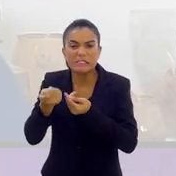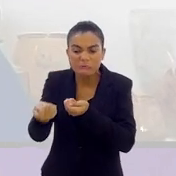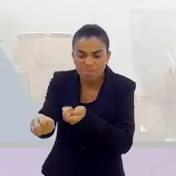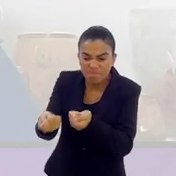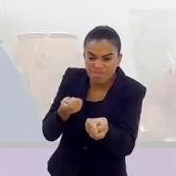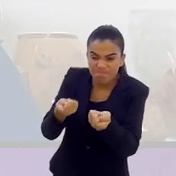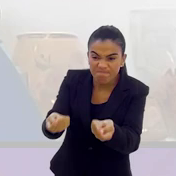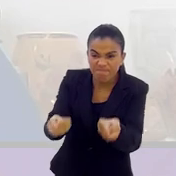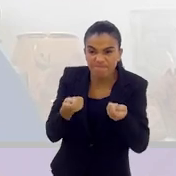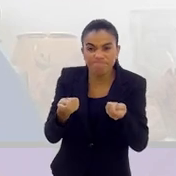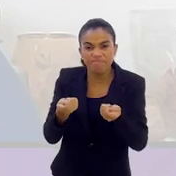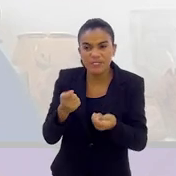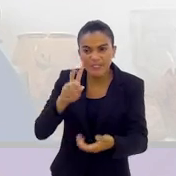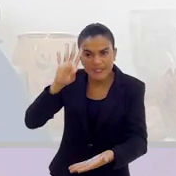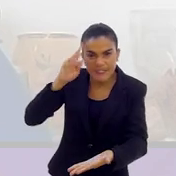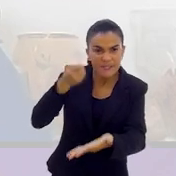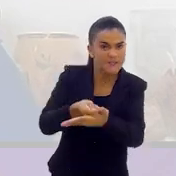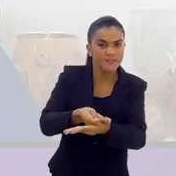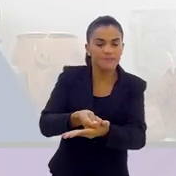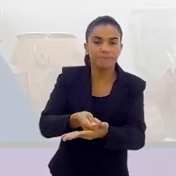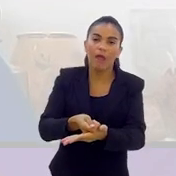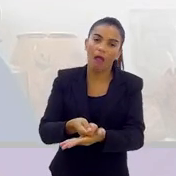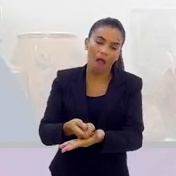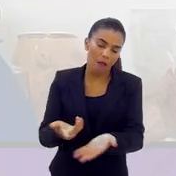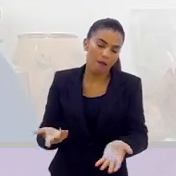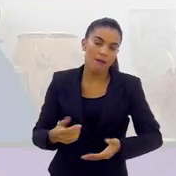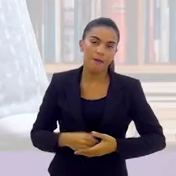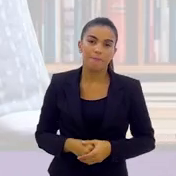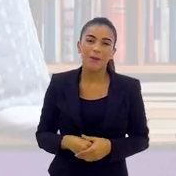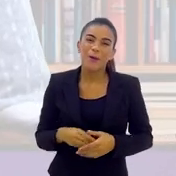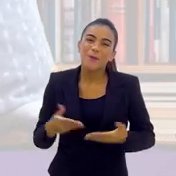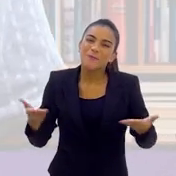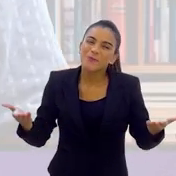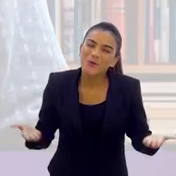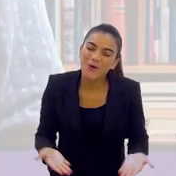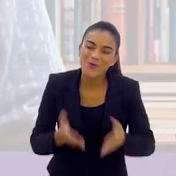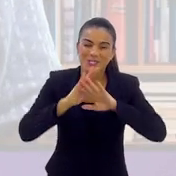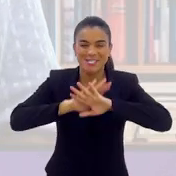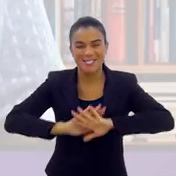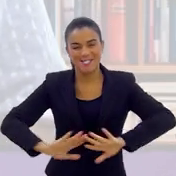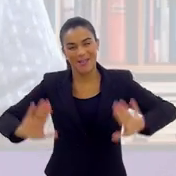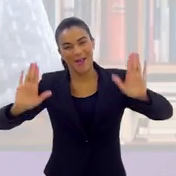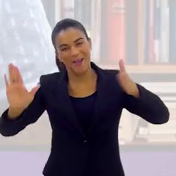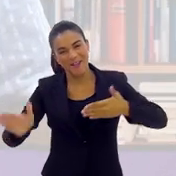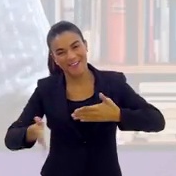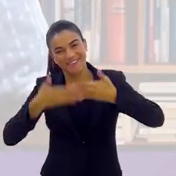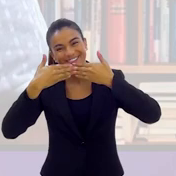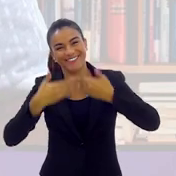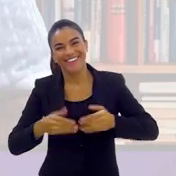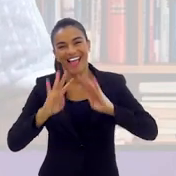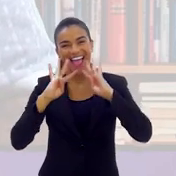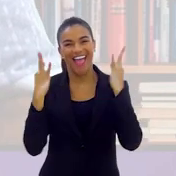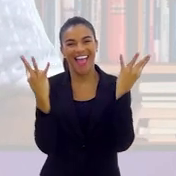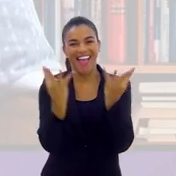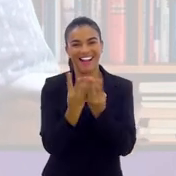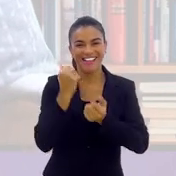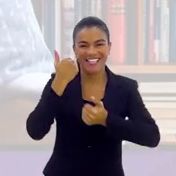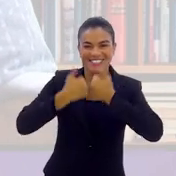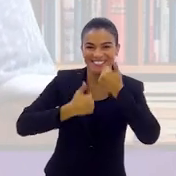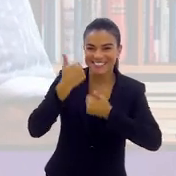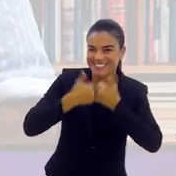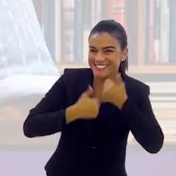acharem que podem fazer o que querem, aí já era. Por hoje é só. Estamos encerrando o Arena